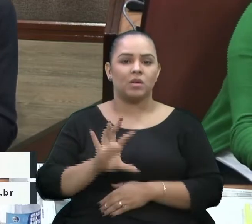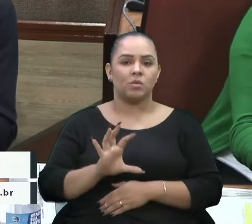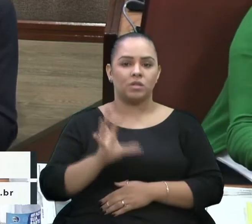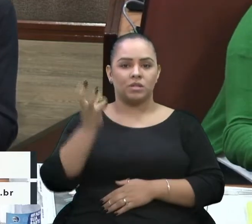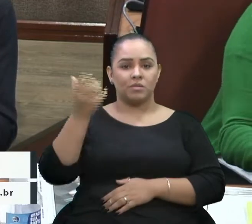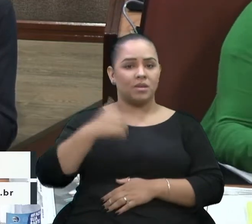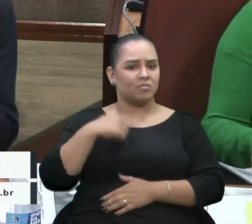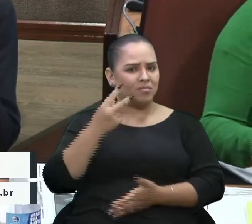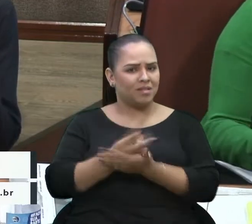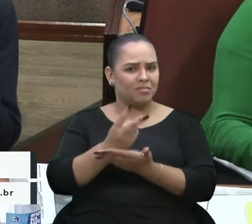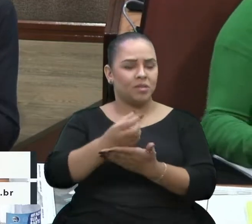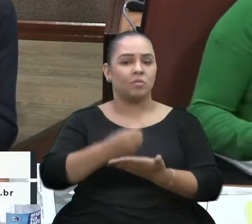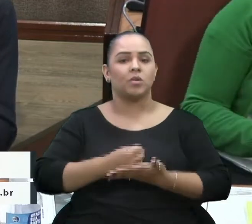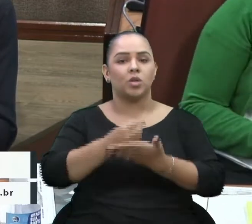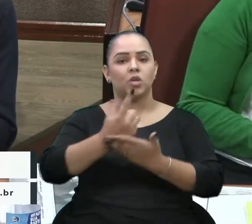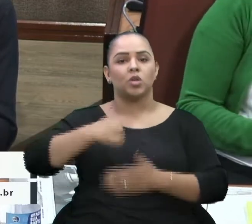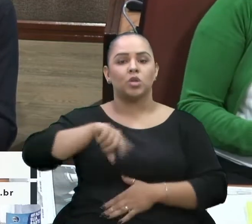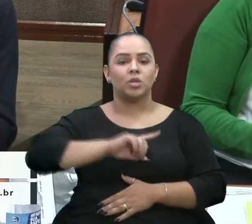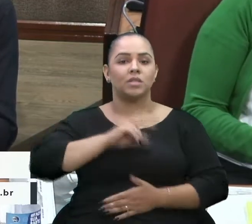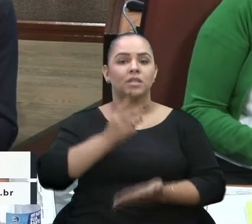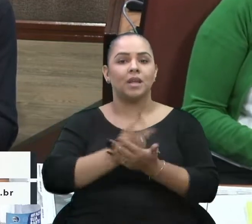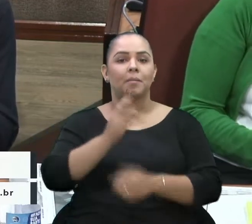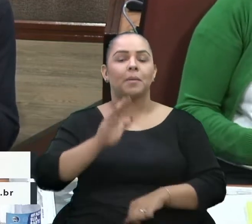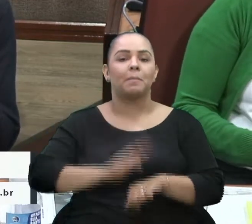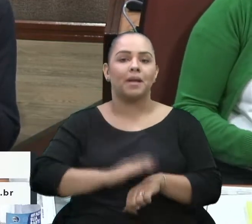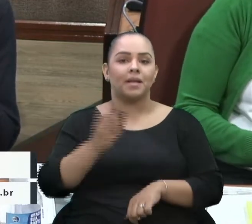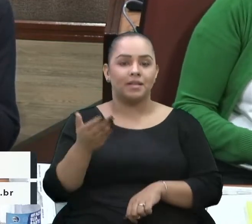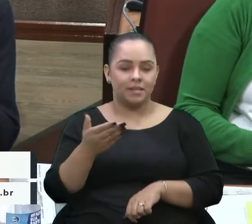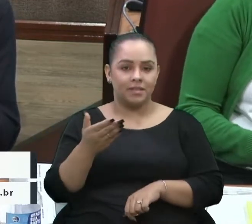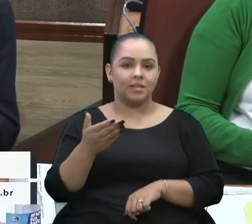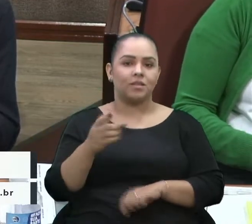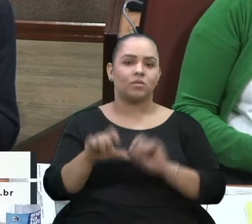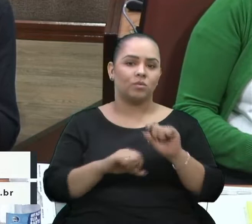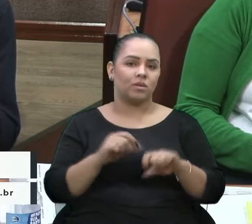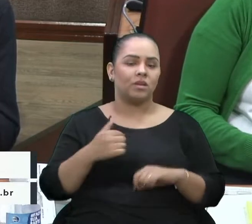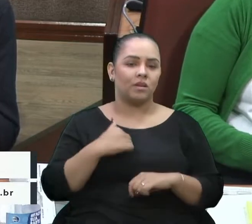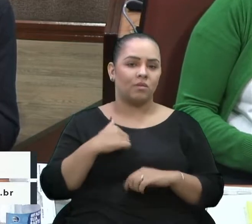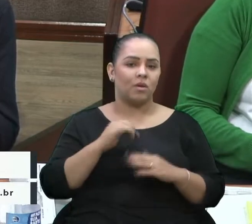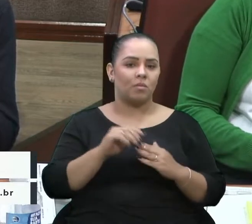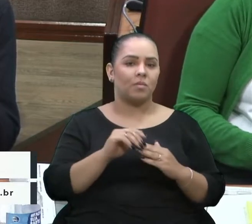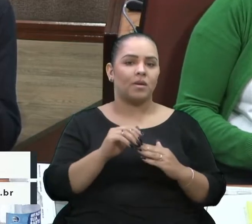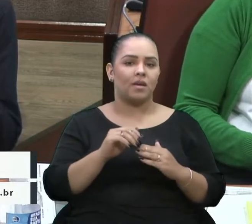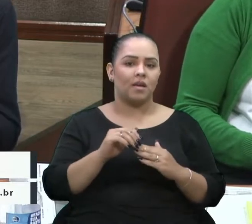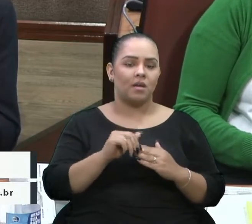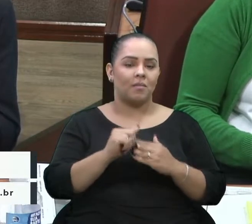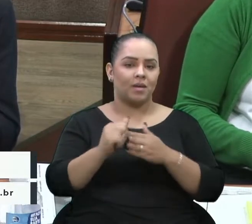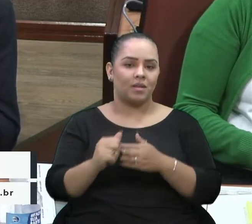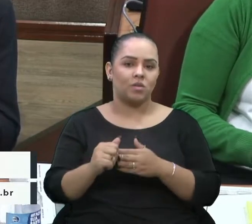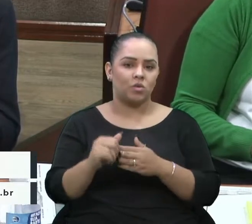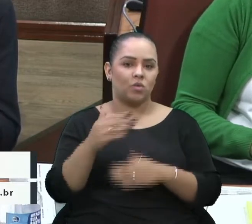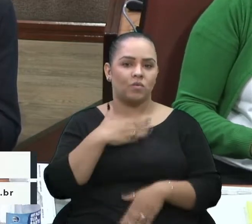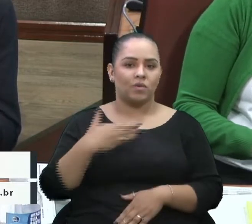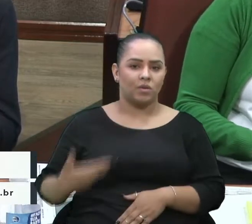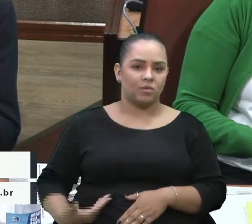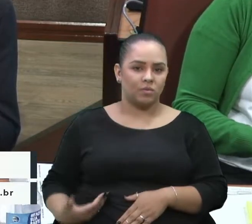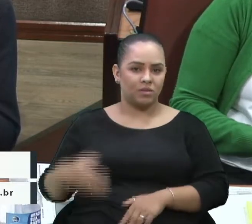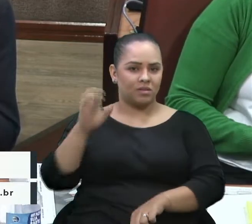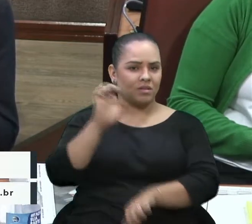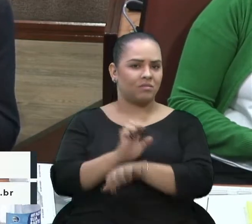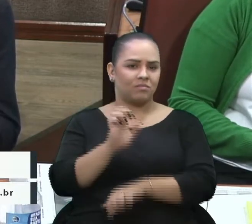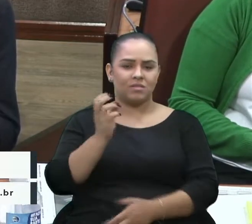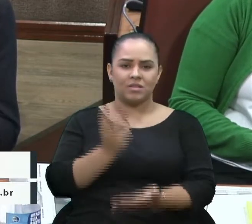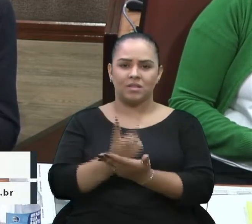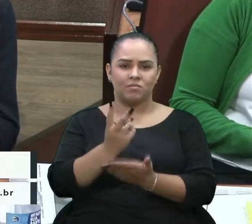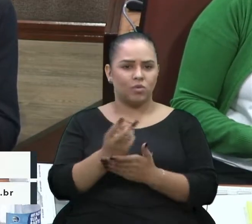apoiei, temos que discutir cada vez mais, e, pelo que eu acompanhei, o Governo do Estado sempre foi sensível às discussões. E os